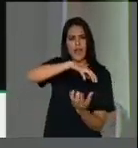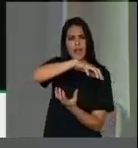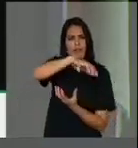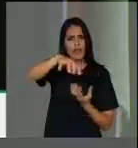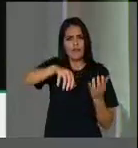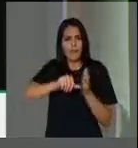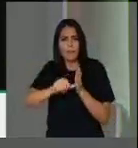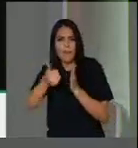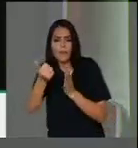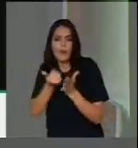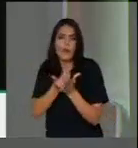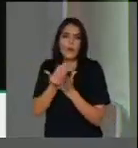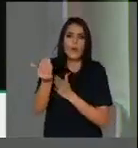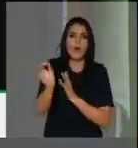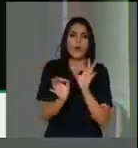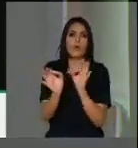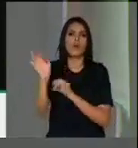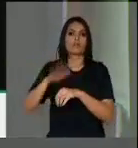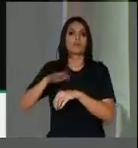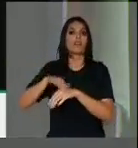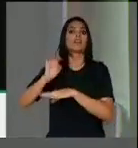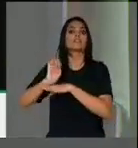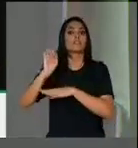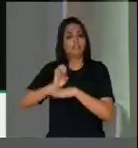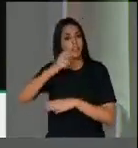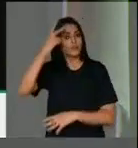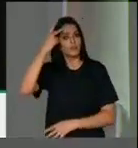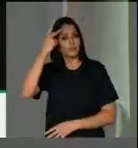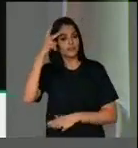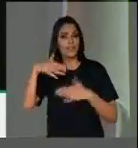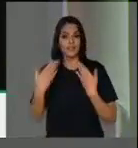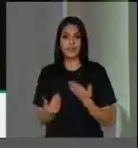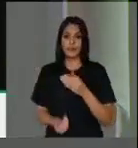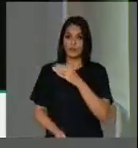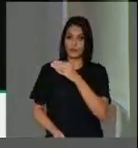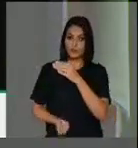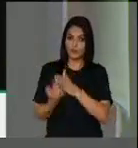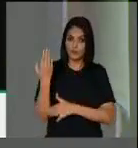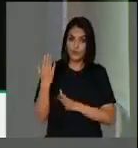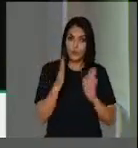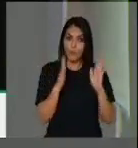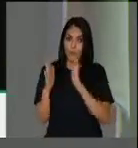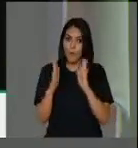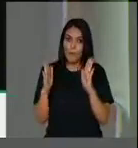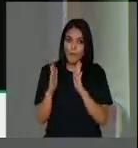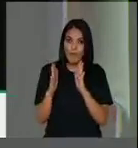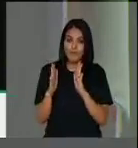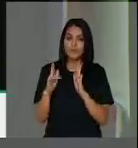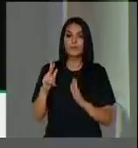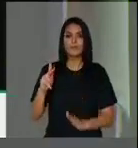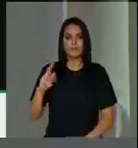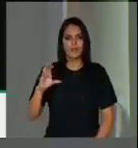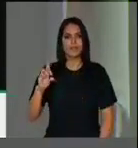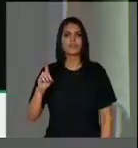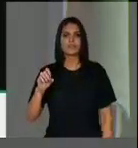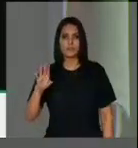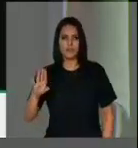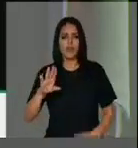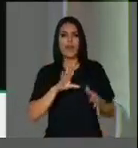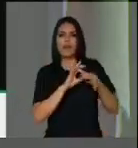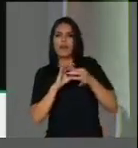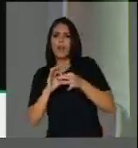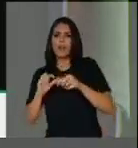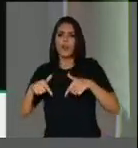organizadas no Estado de São Paulo. Portanto, o PCdoB surge num contexto de